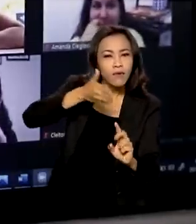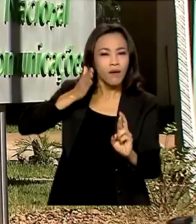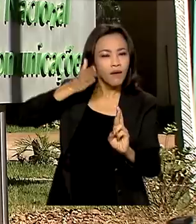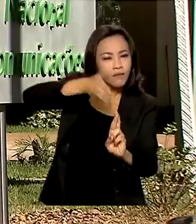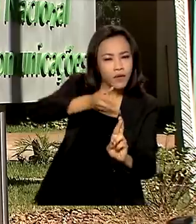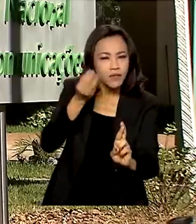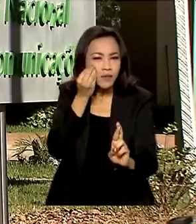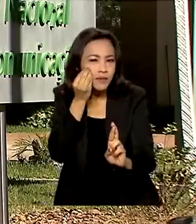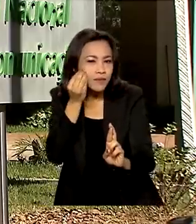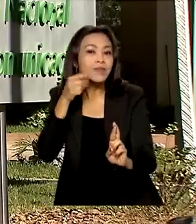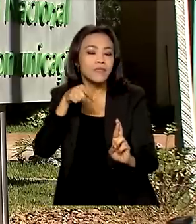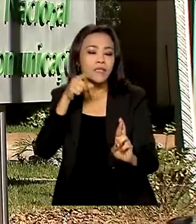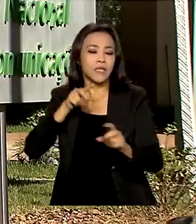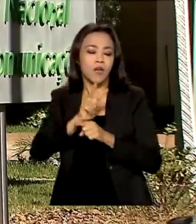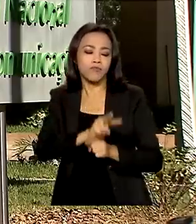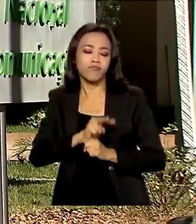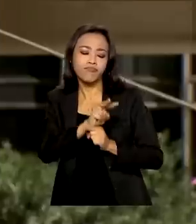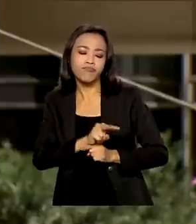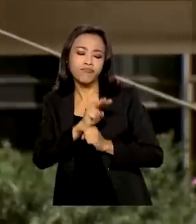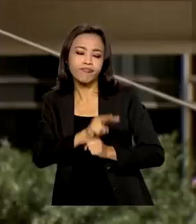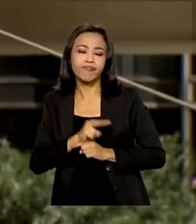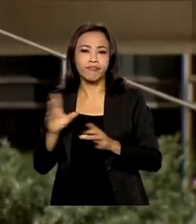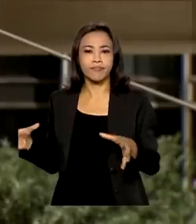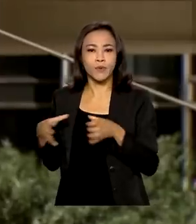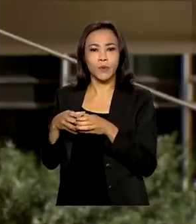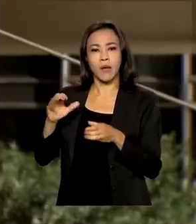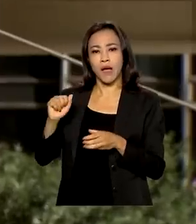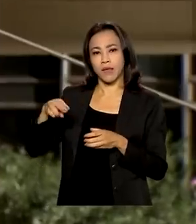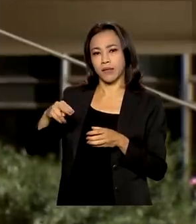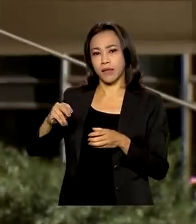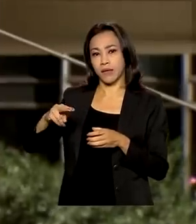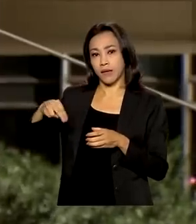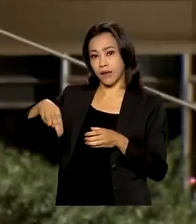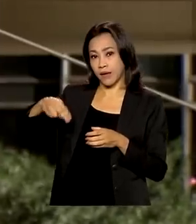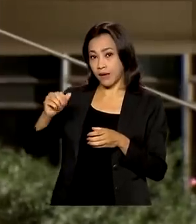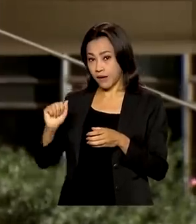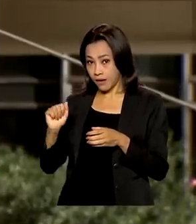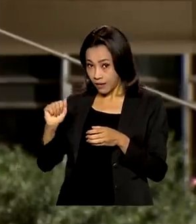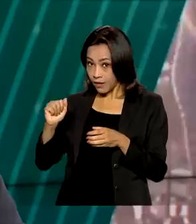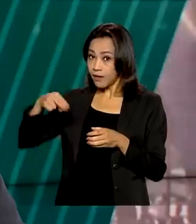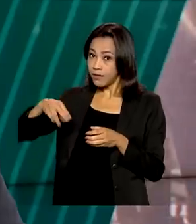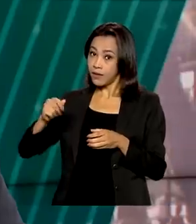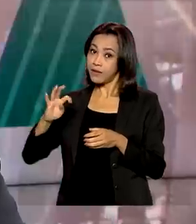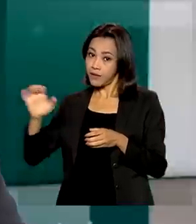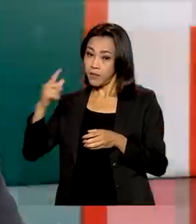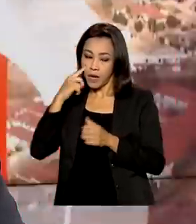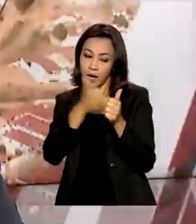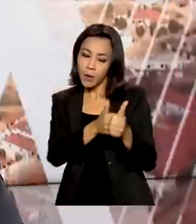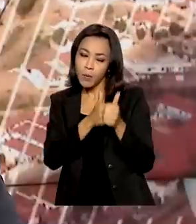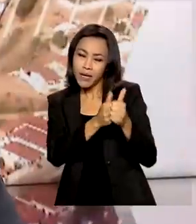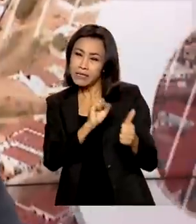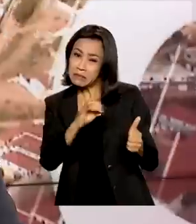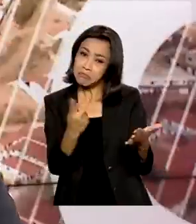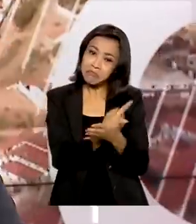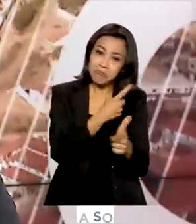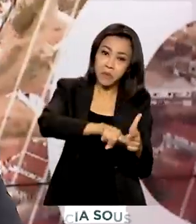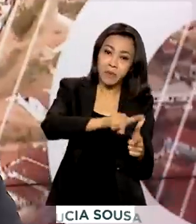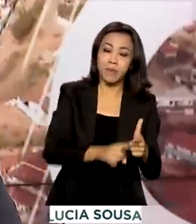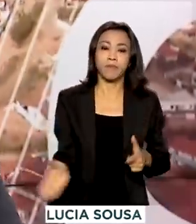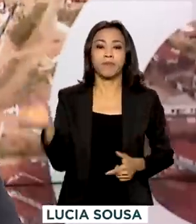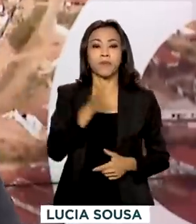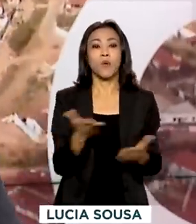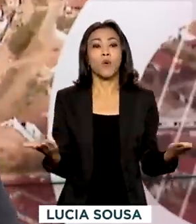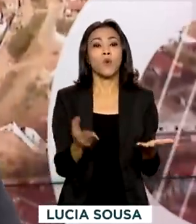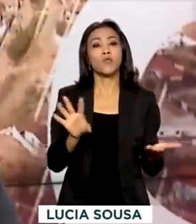Anatel, que criou um grupo com a missão de acompanhar possíveis problemas. Hoje é dia mundial de luta